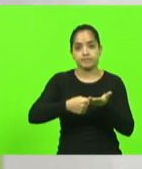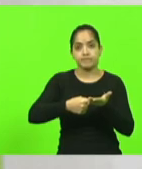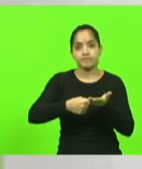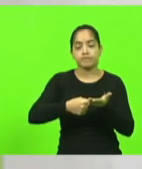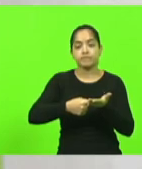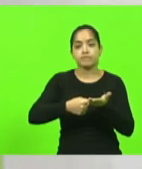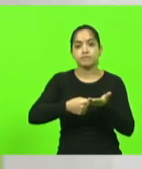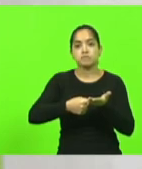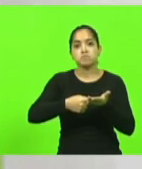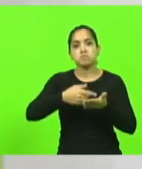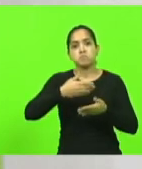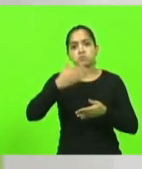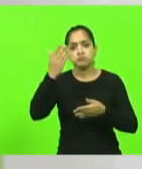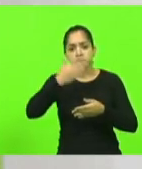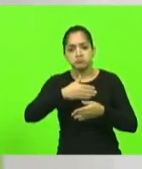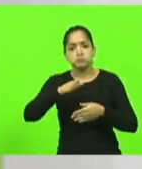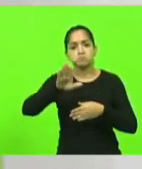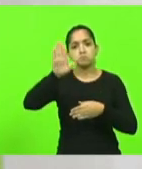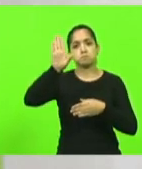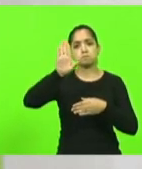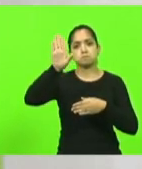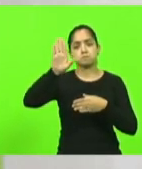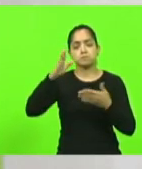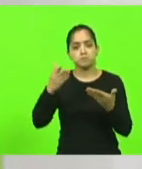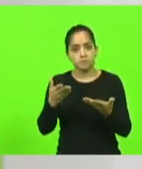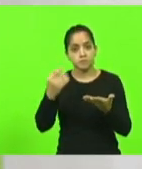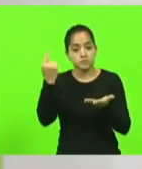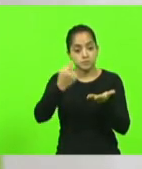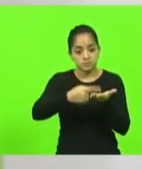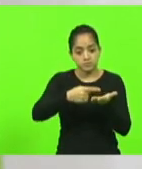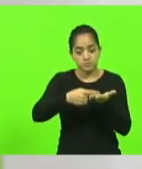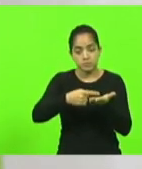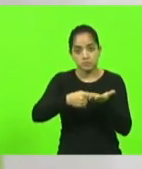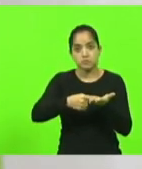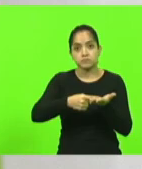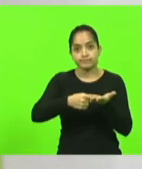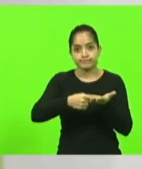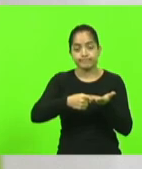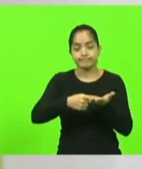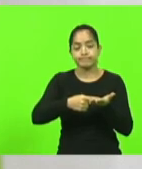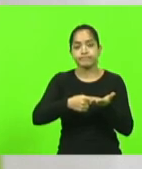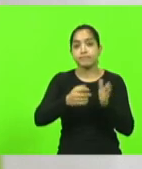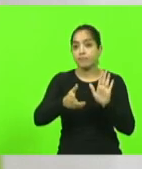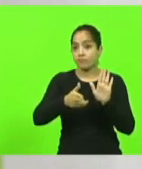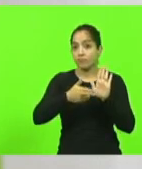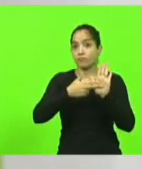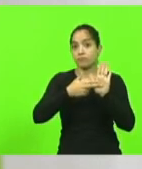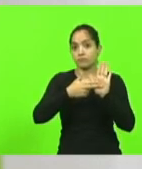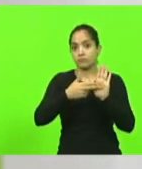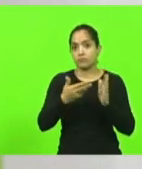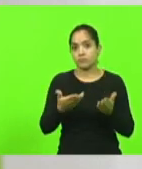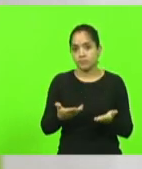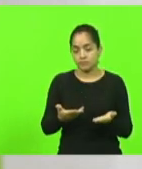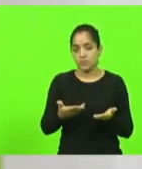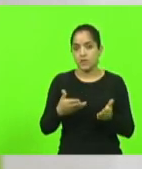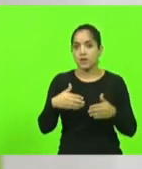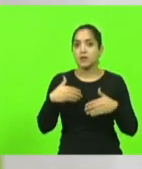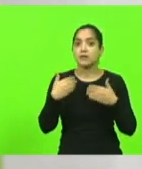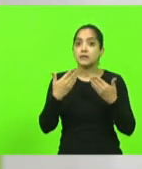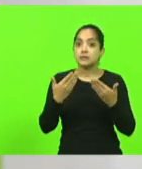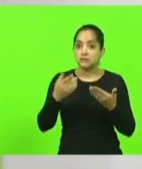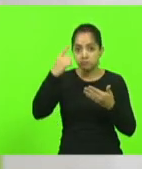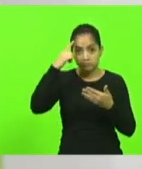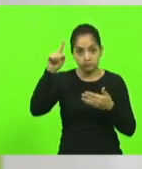promessas, os seus compromissos assumidos em campanha. Então, sim, no dia